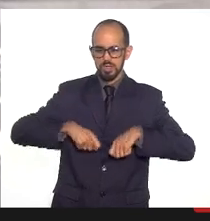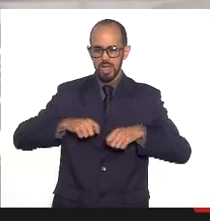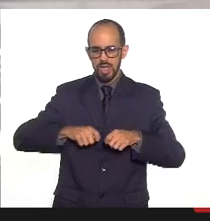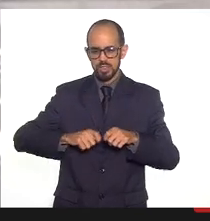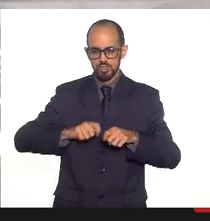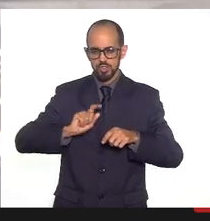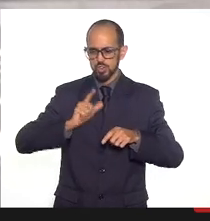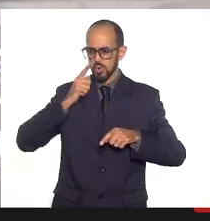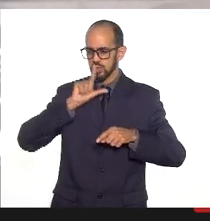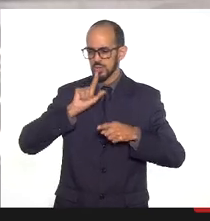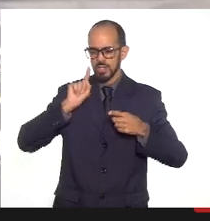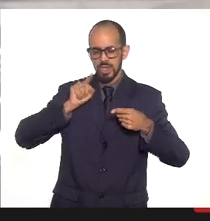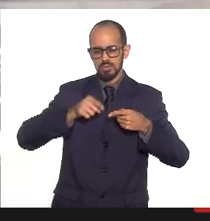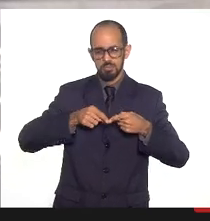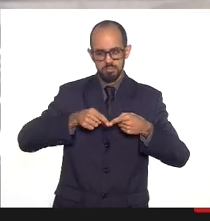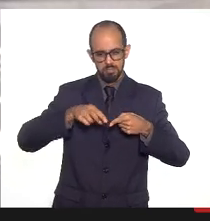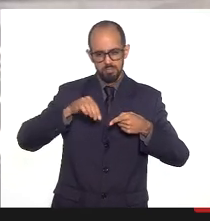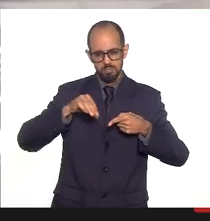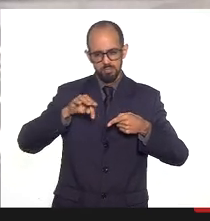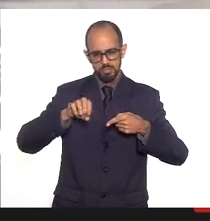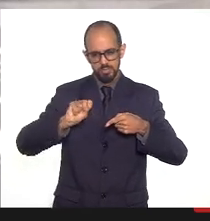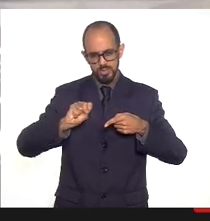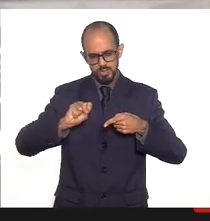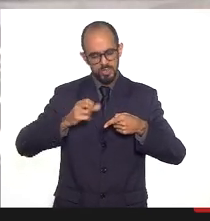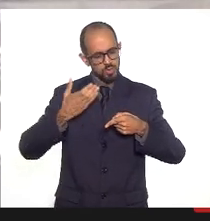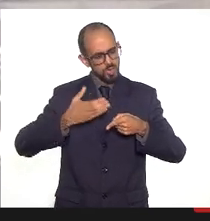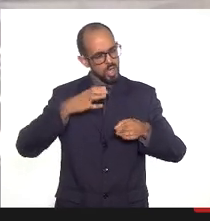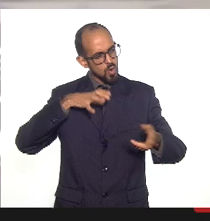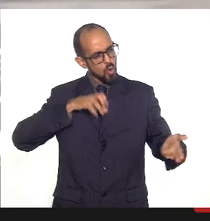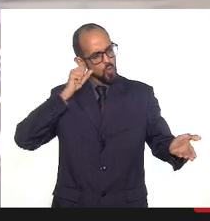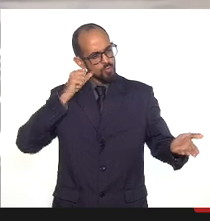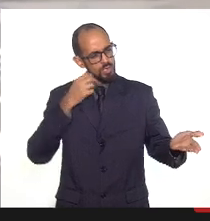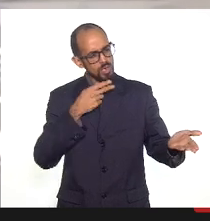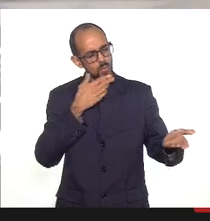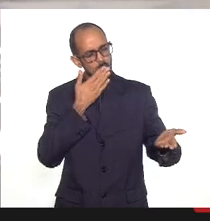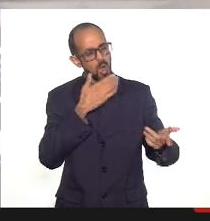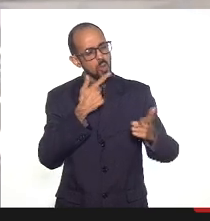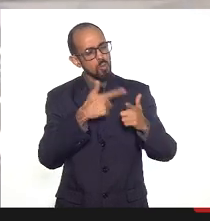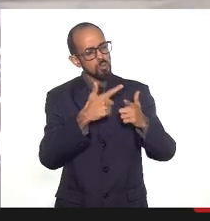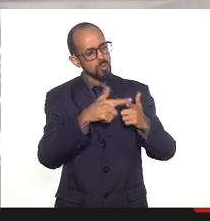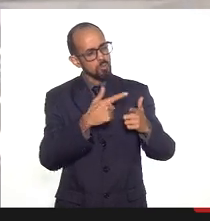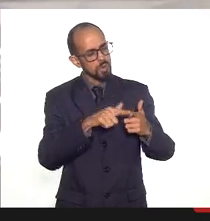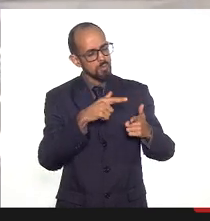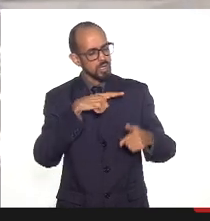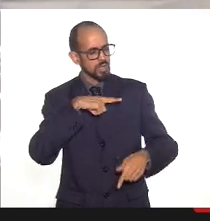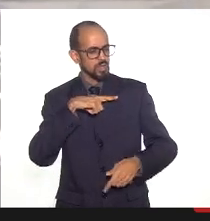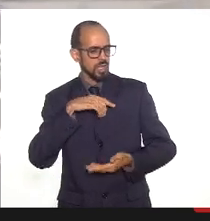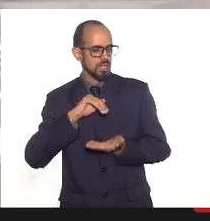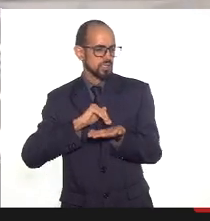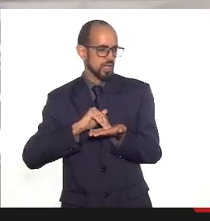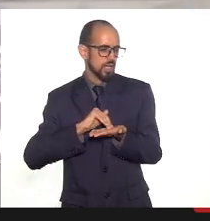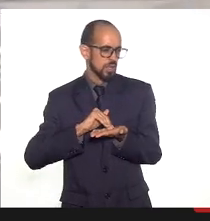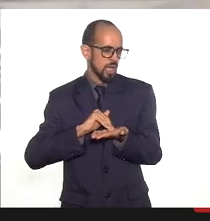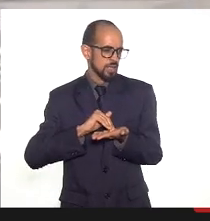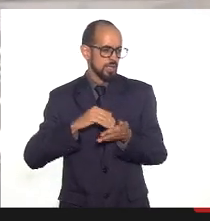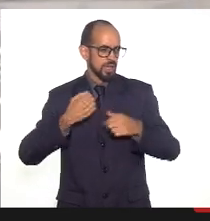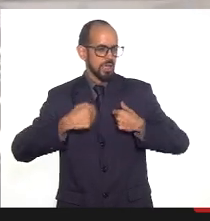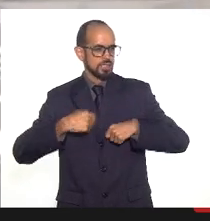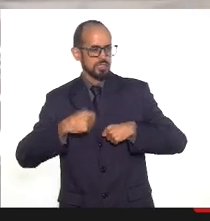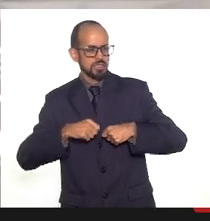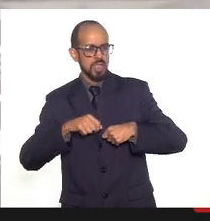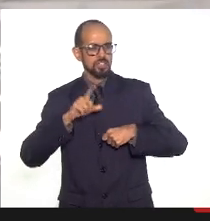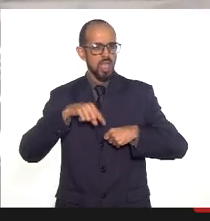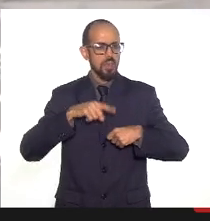metas e aí eu queria ouvir qual é o problema que vive a secretaria a necessidade de